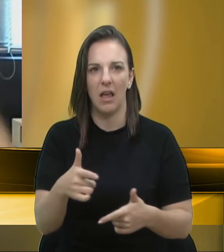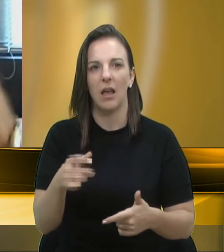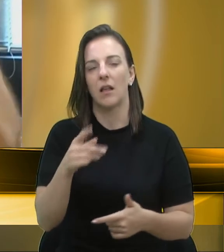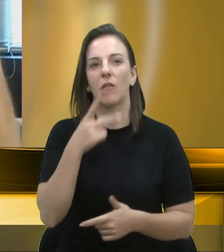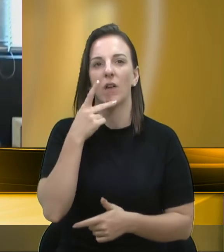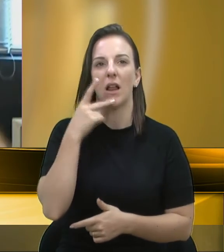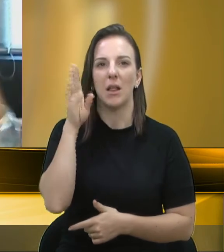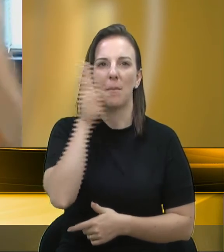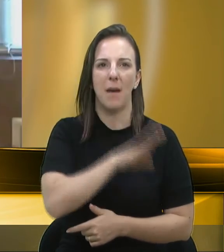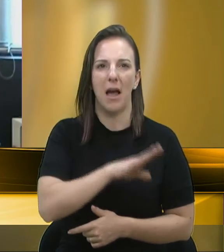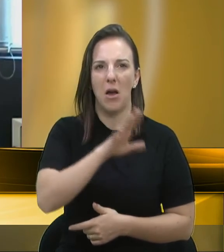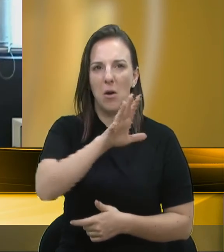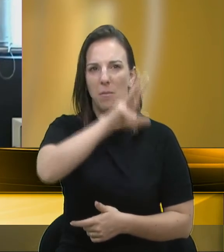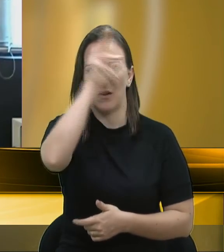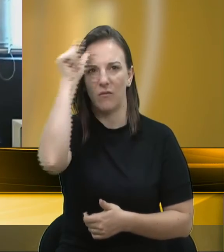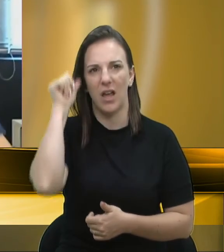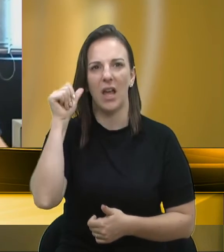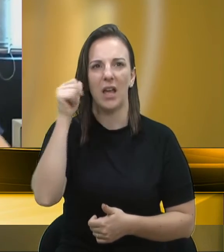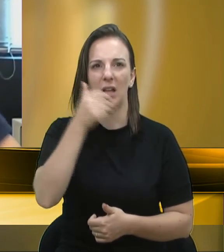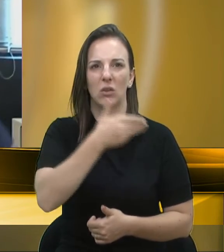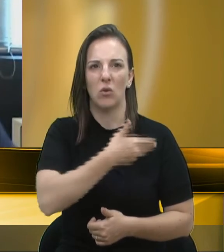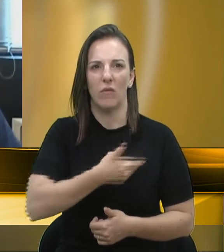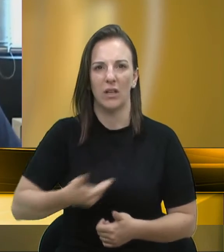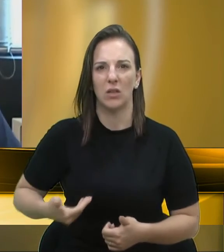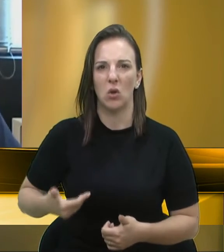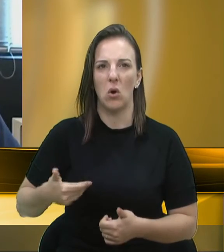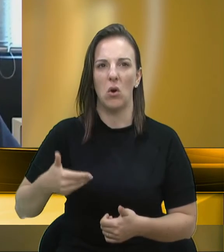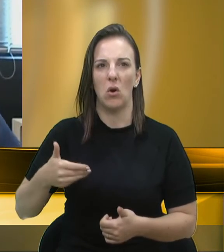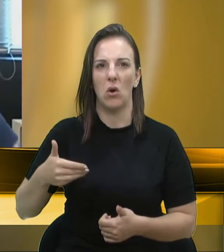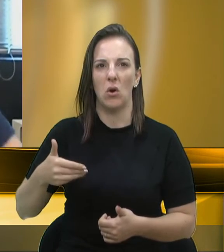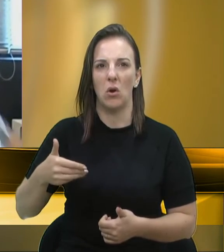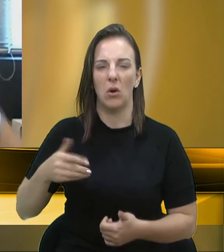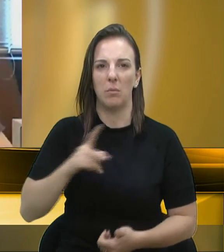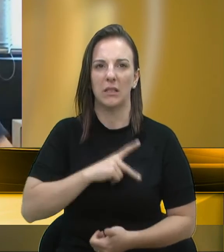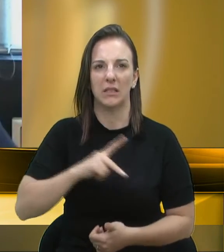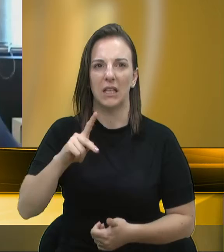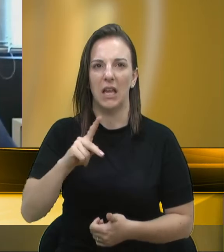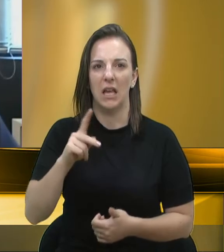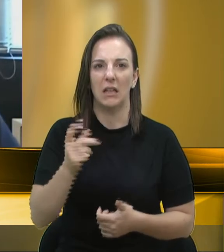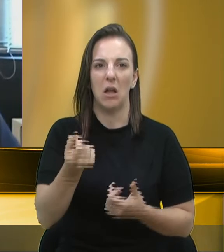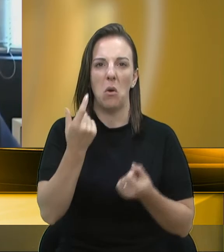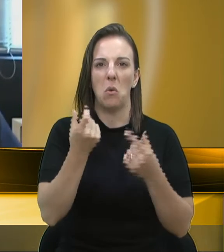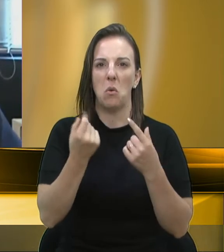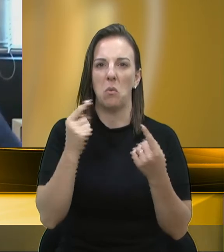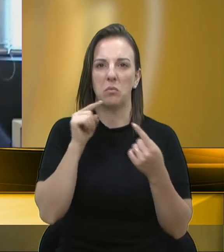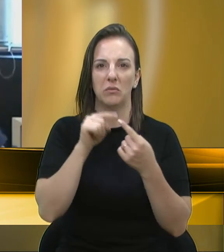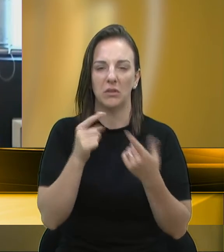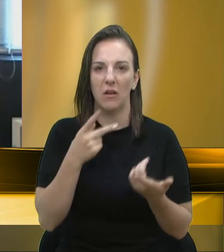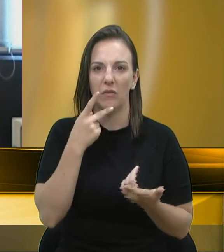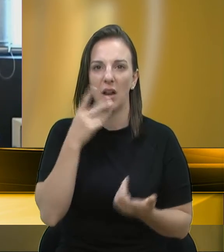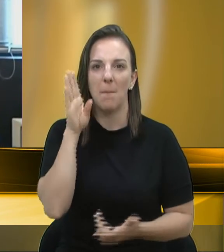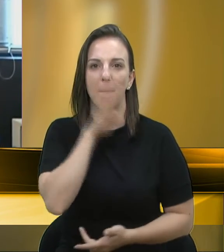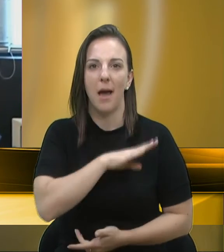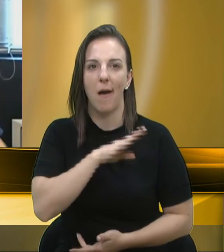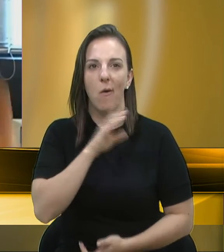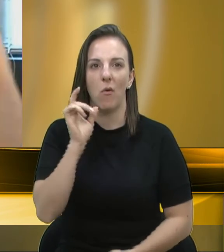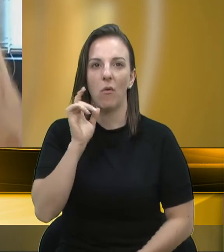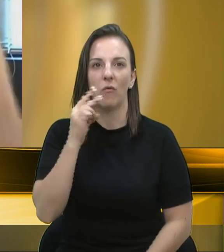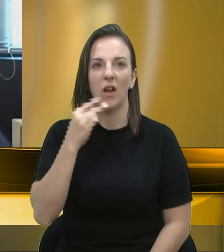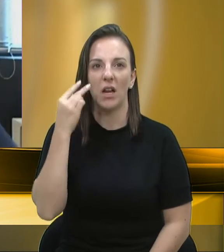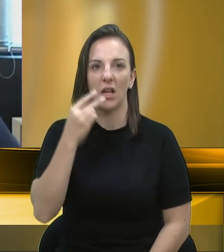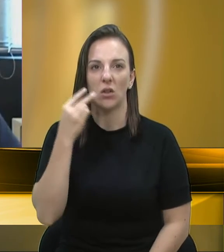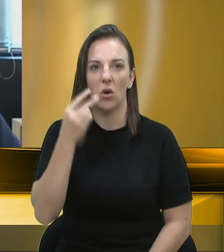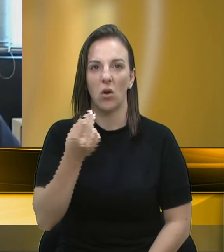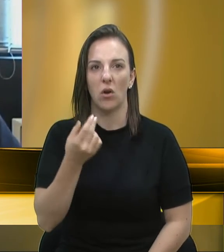prefeito, governador, do presidente da República, que nós vamos chegar a algum lugar, não é com difamação do vereador que nós vamos chegar a algum lugar, é com